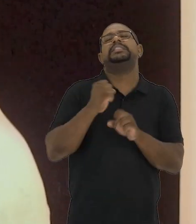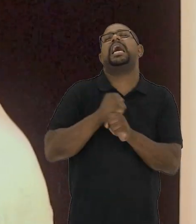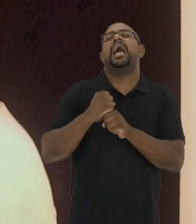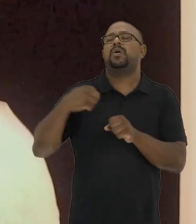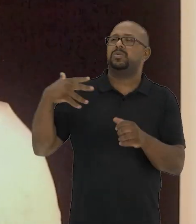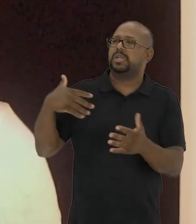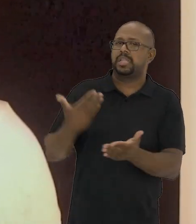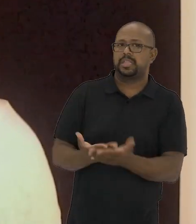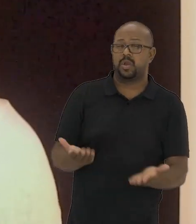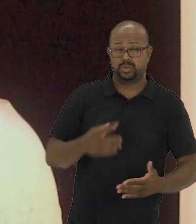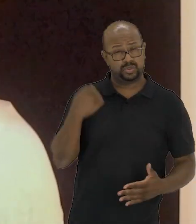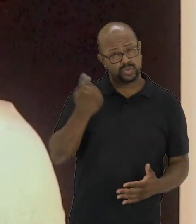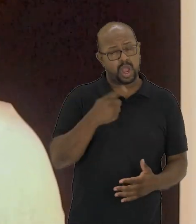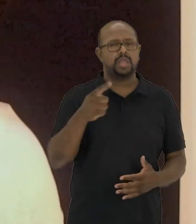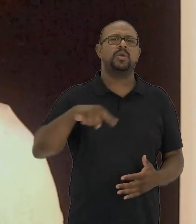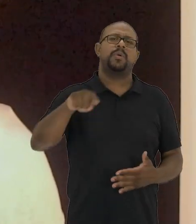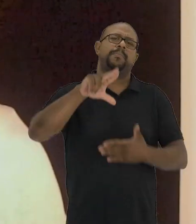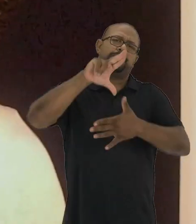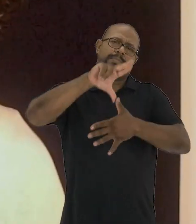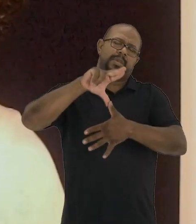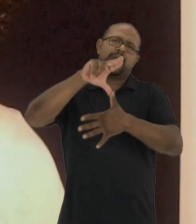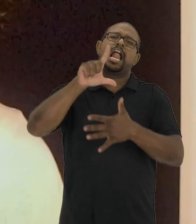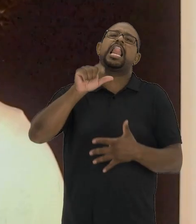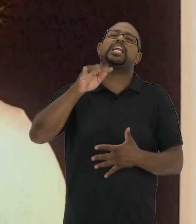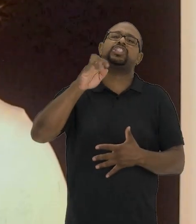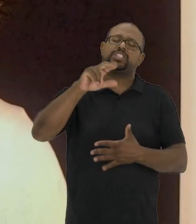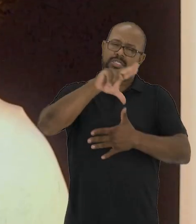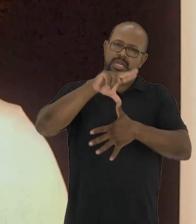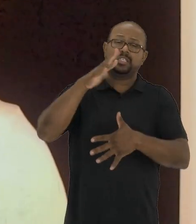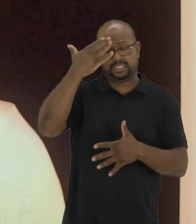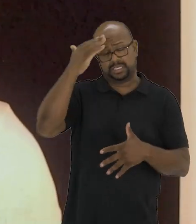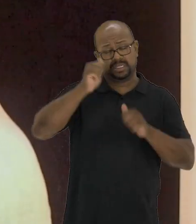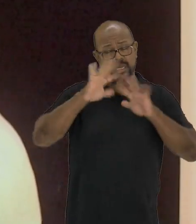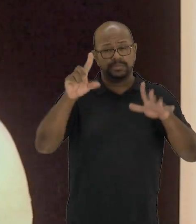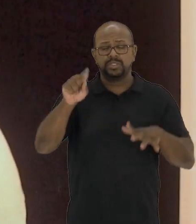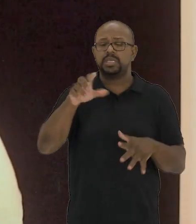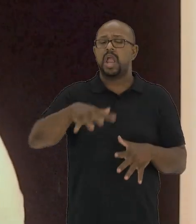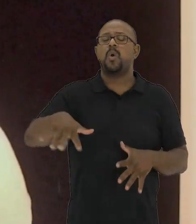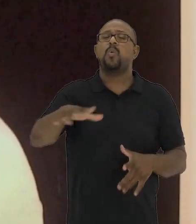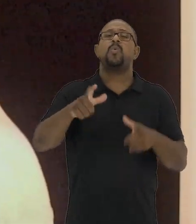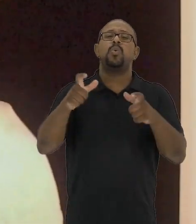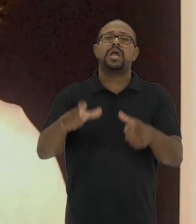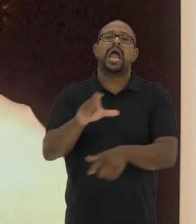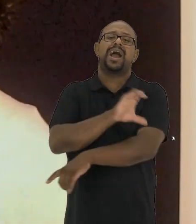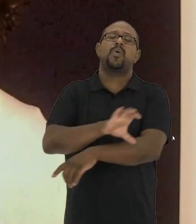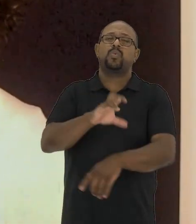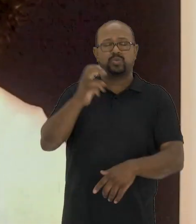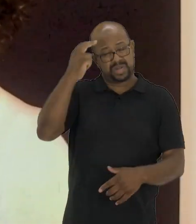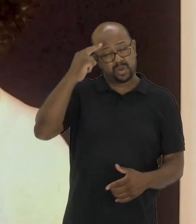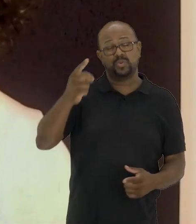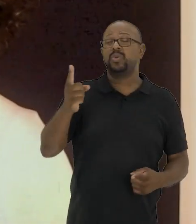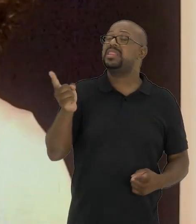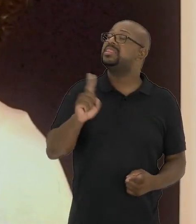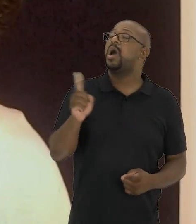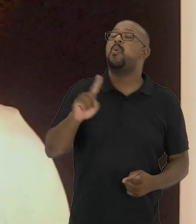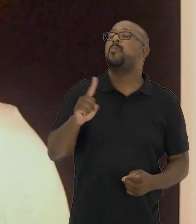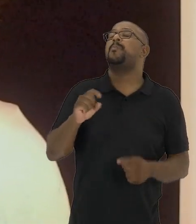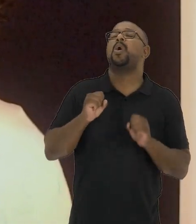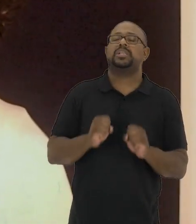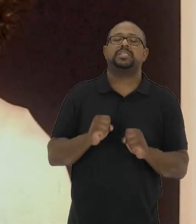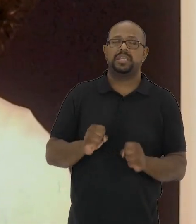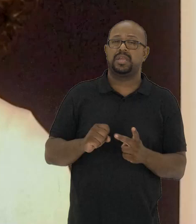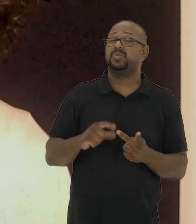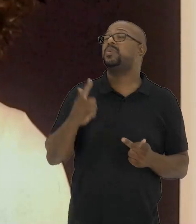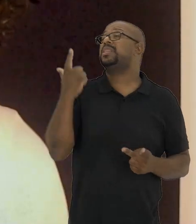últimos séculos até aqui. Nós, enquanto América Latina, já entendemos muito bem o que é o lugar cultural do não poder,